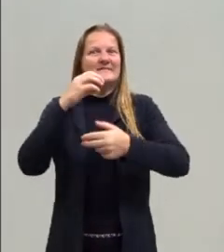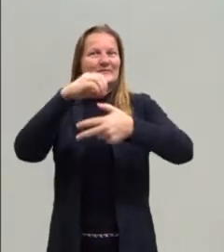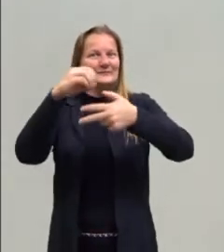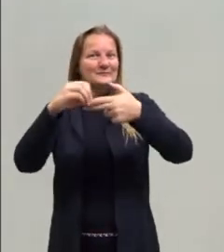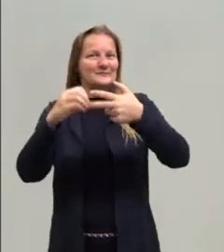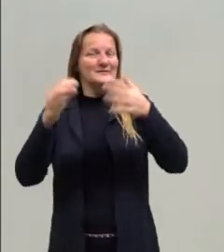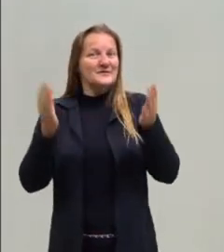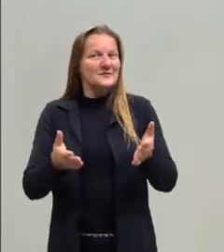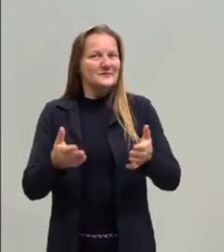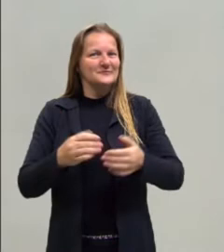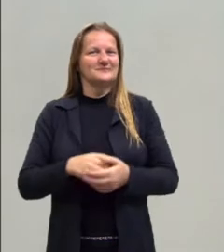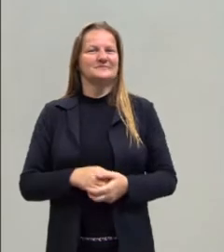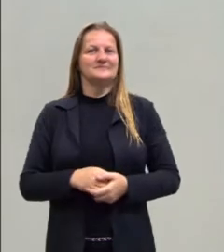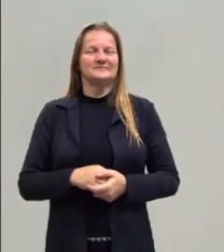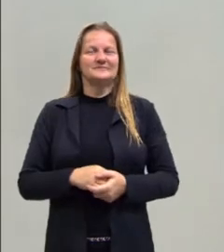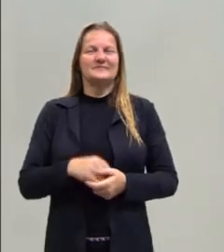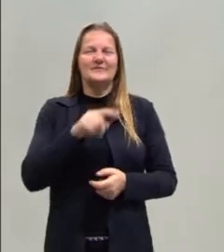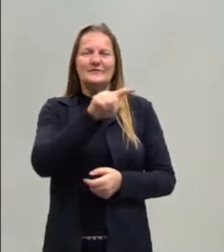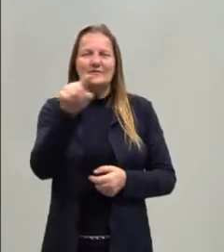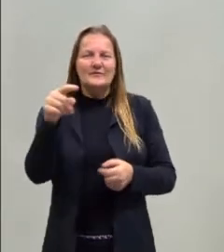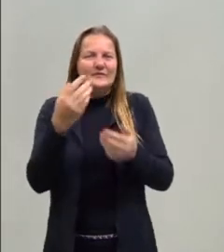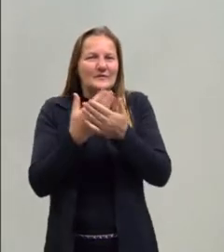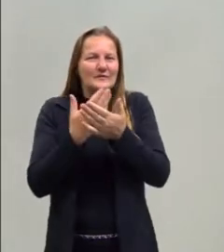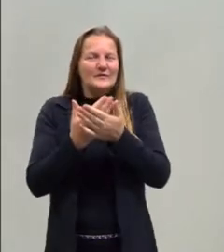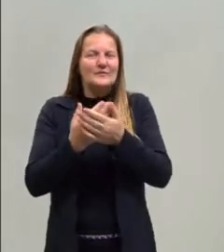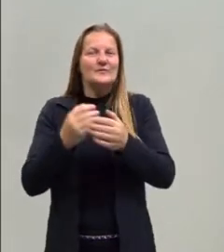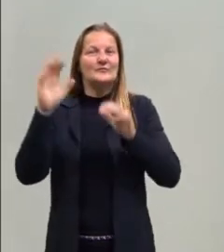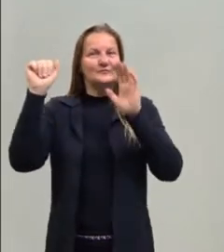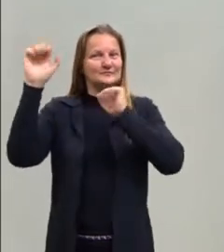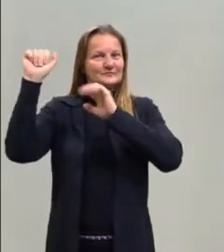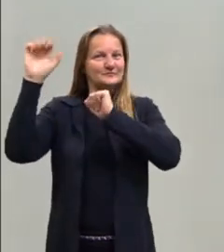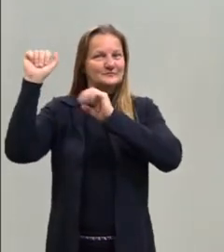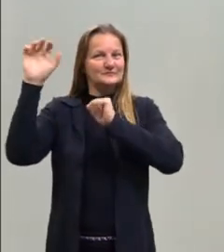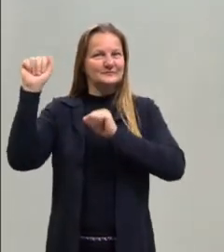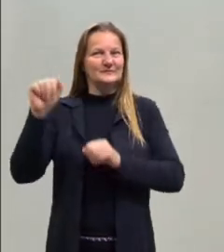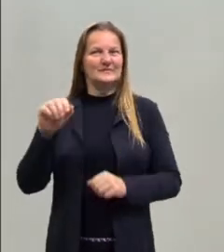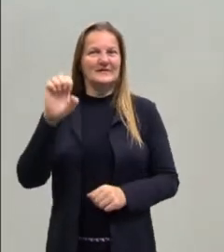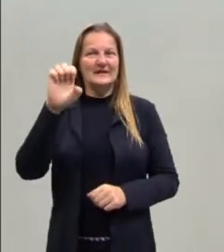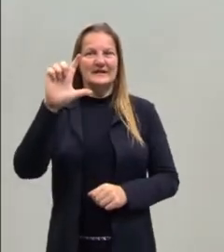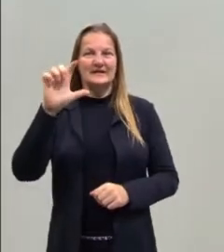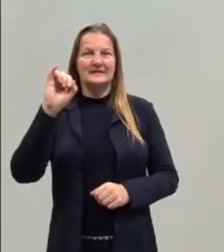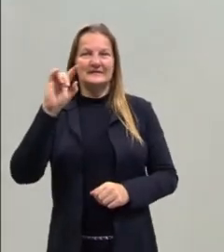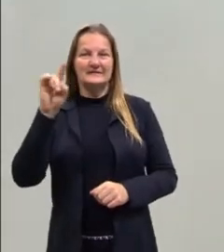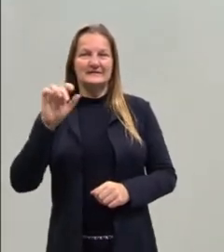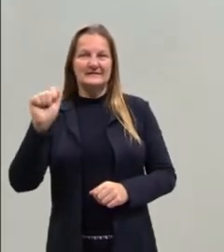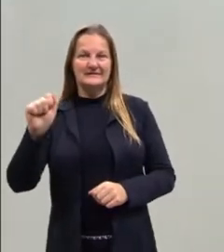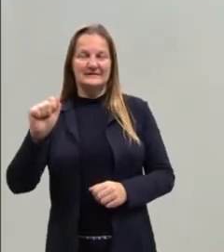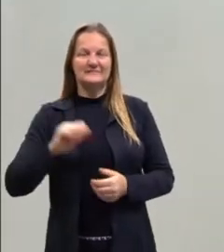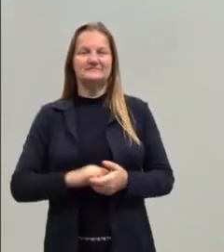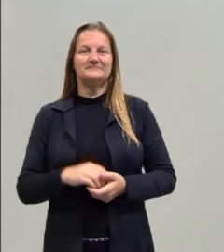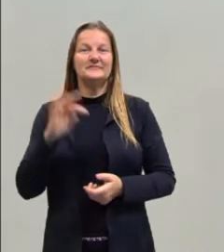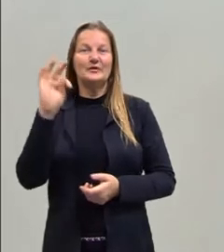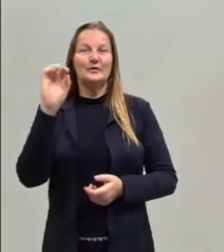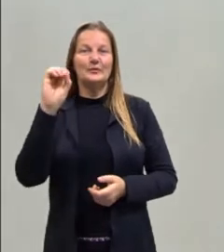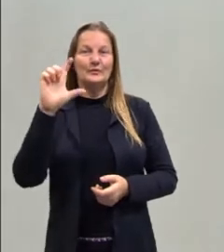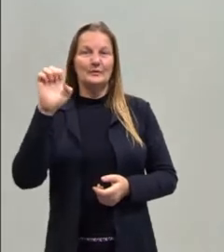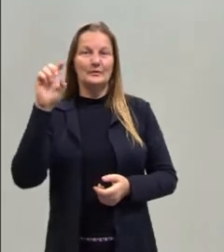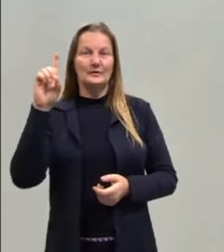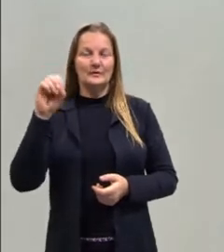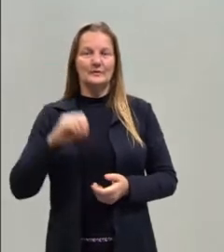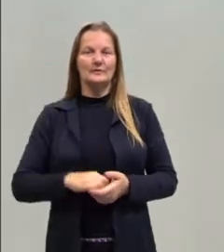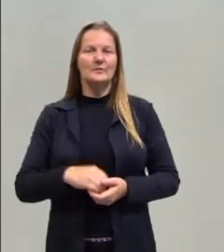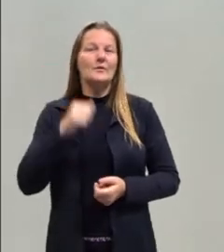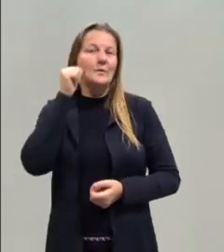ano. Você está acompanhando a aula de língua espanhola com a professora Elisada Fontoura Toledo. Sou uma mulher